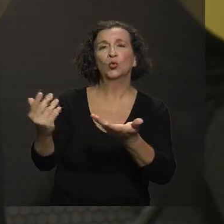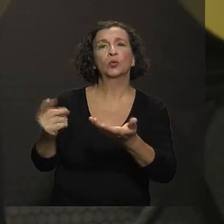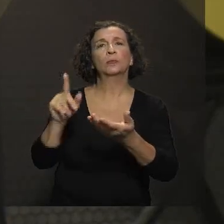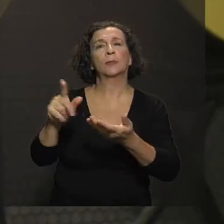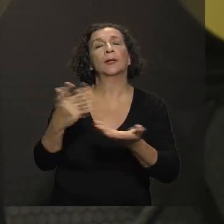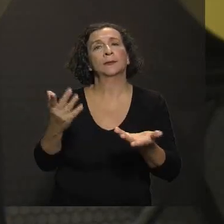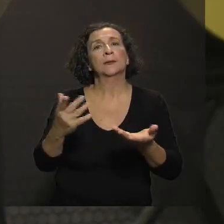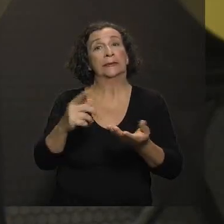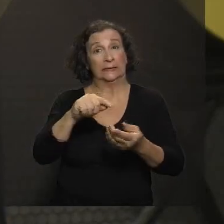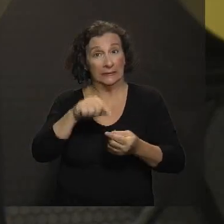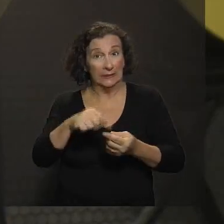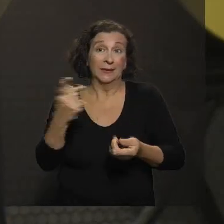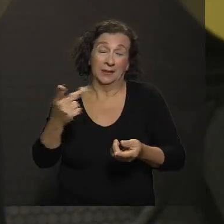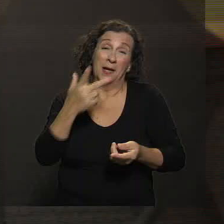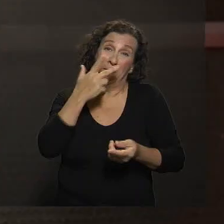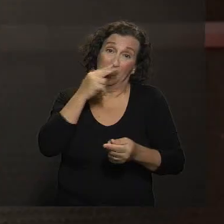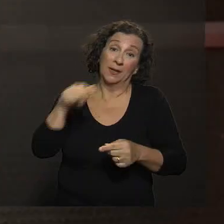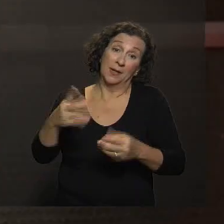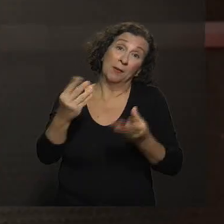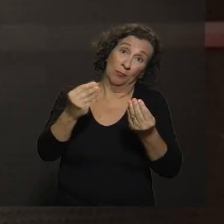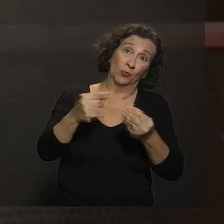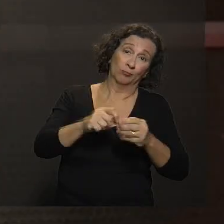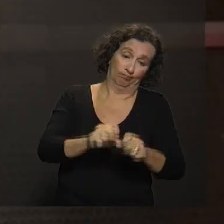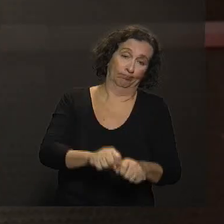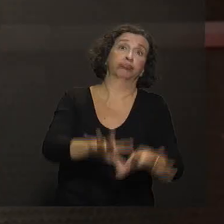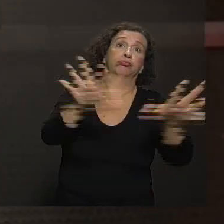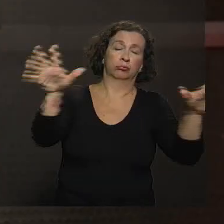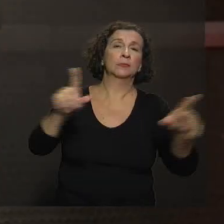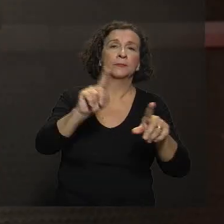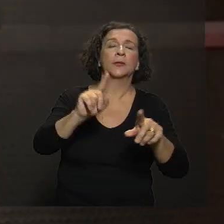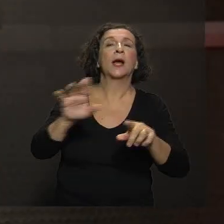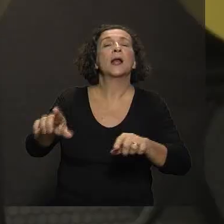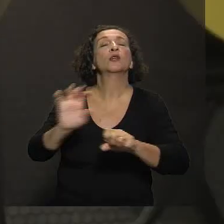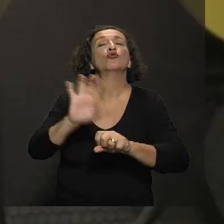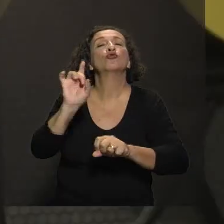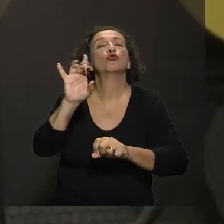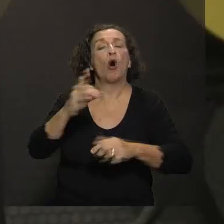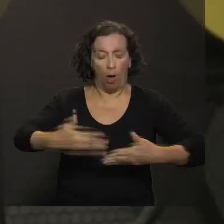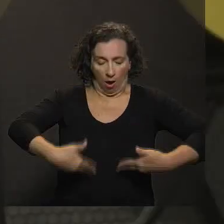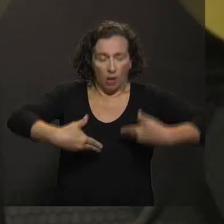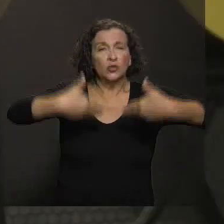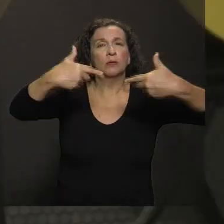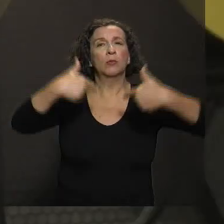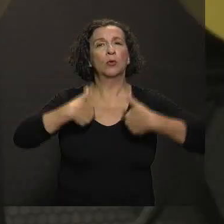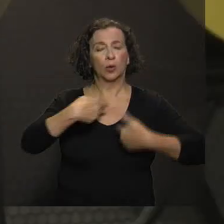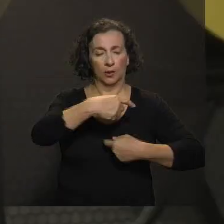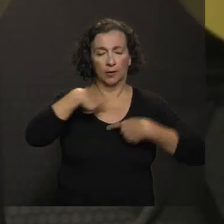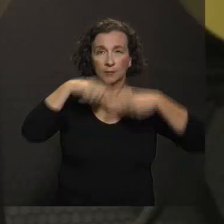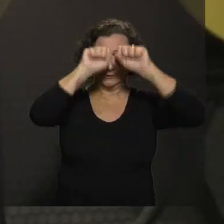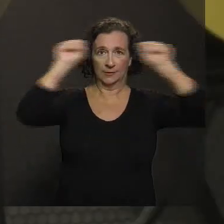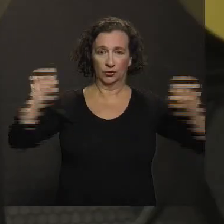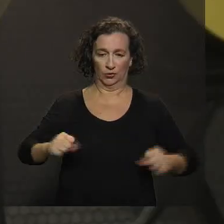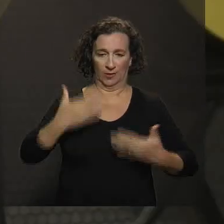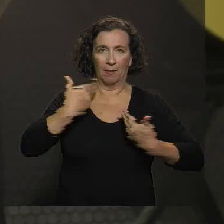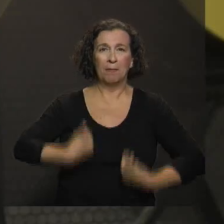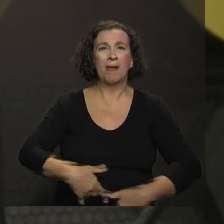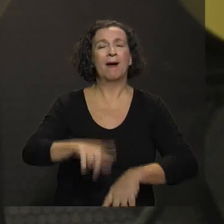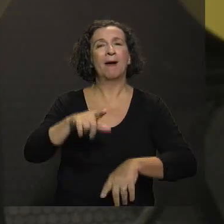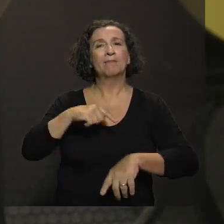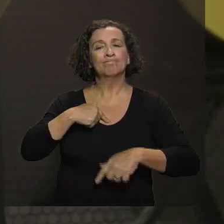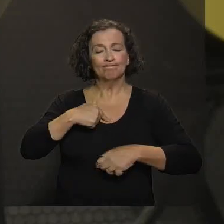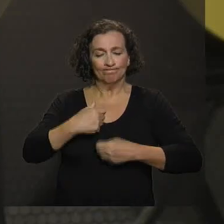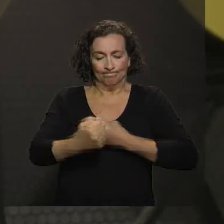modificado, apesar de ser vivo, ele é modificado e não causa doença. Ele só vai estimular o nosso sistema imunológico a produzir as